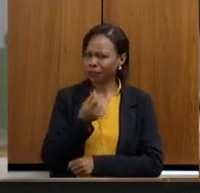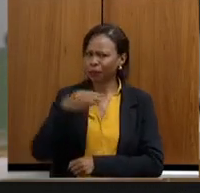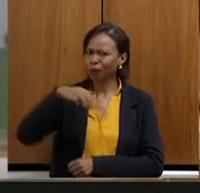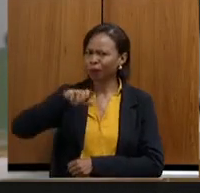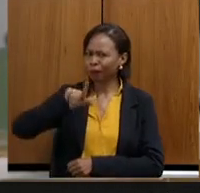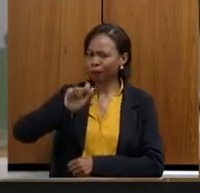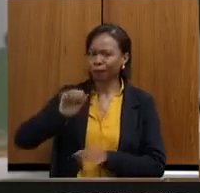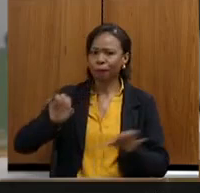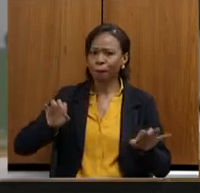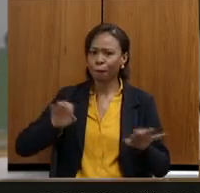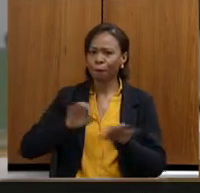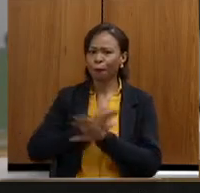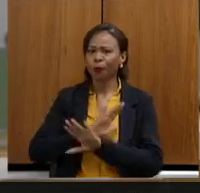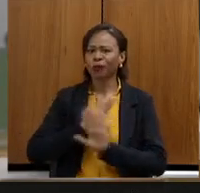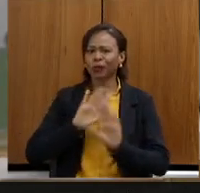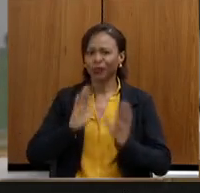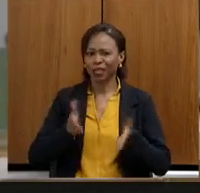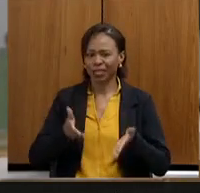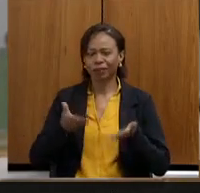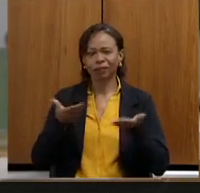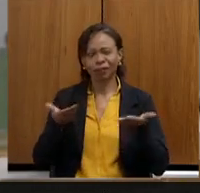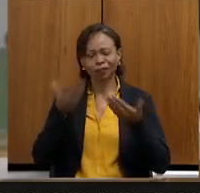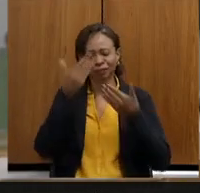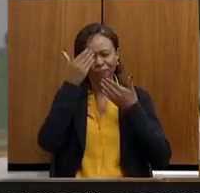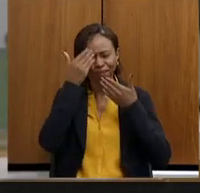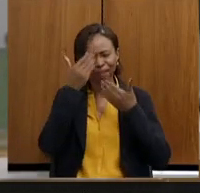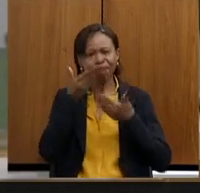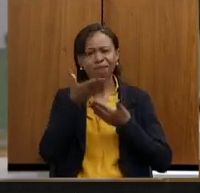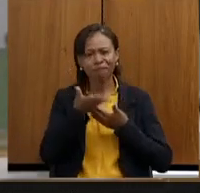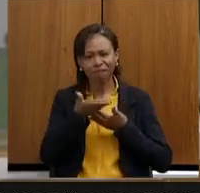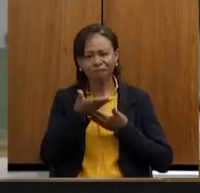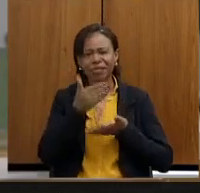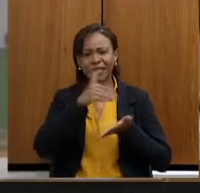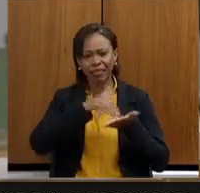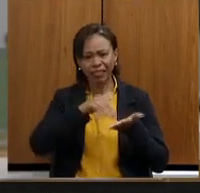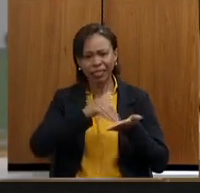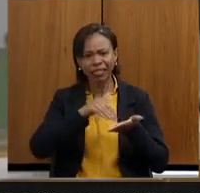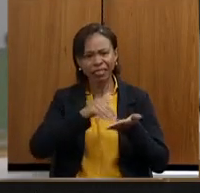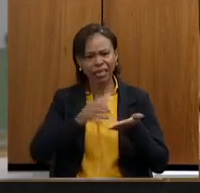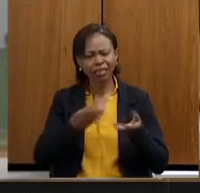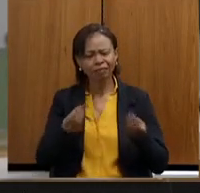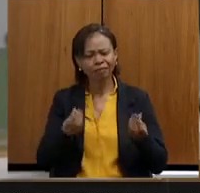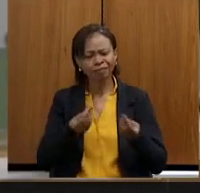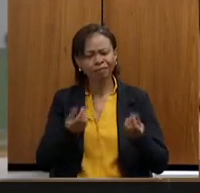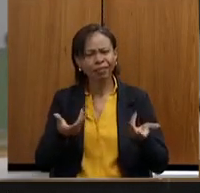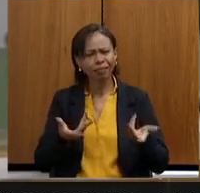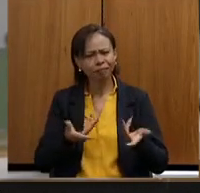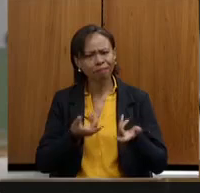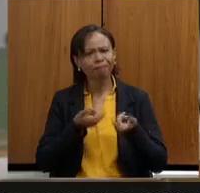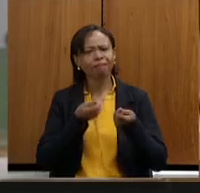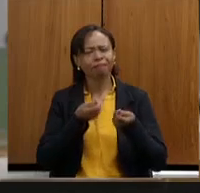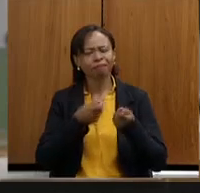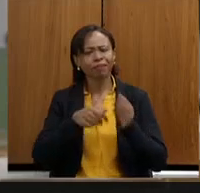agradecer, secretário Marília, por essa sensibilidade da secretaria para dar